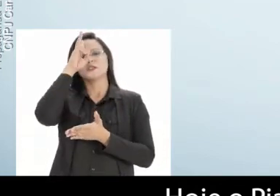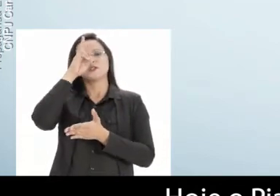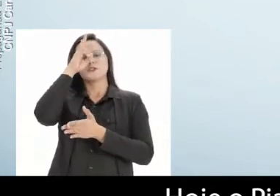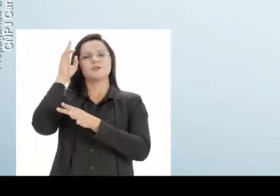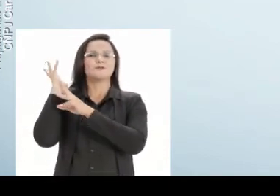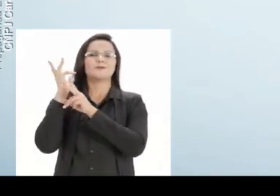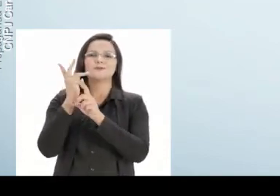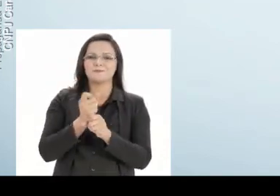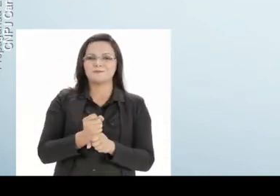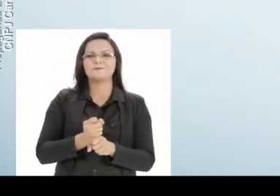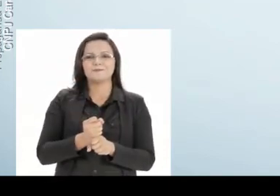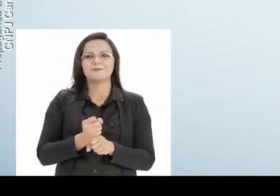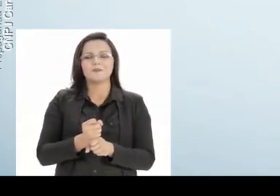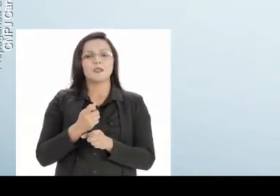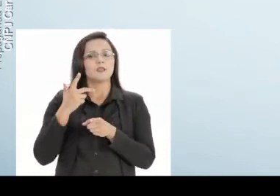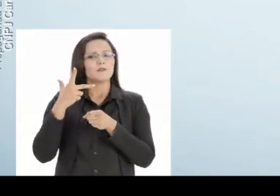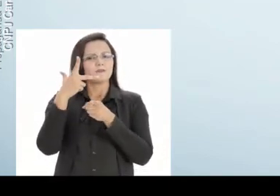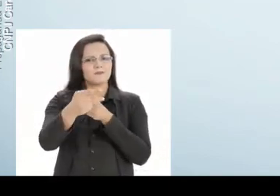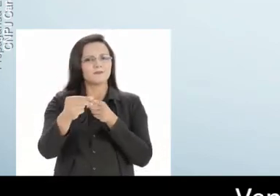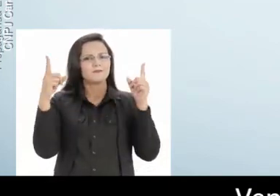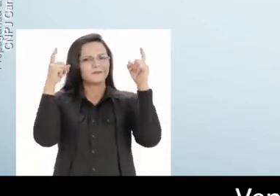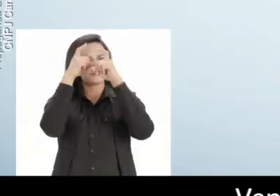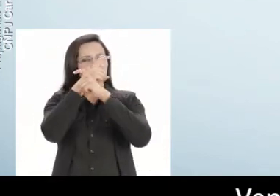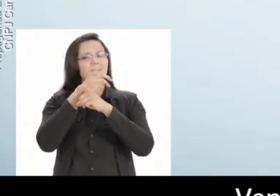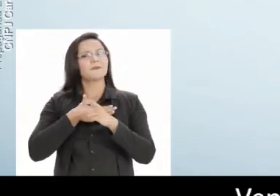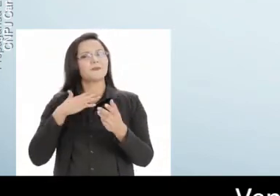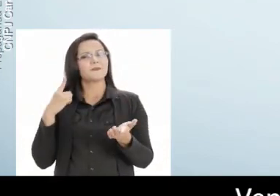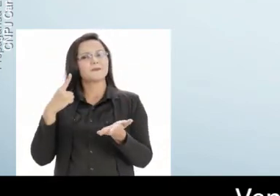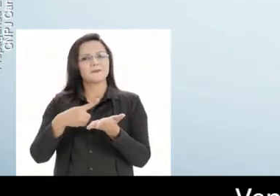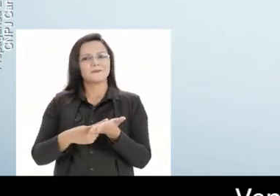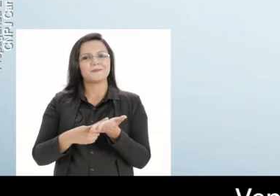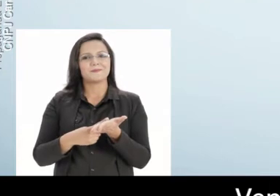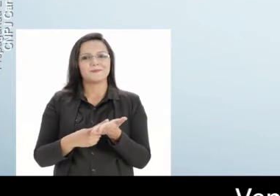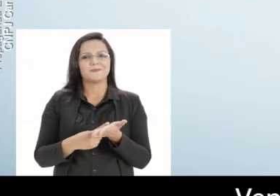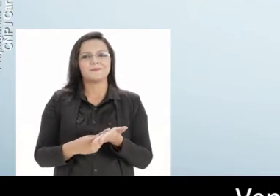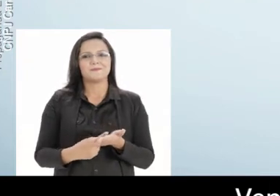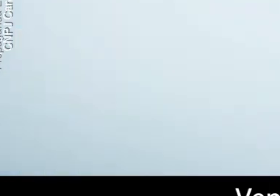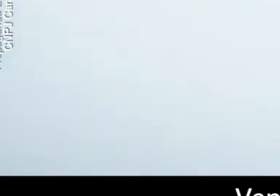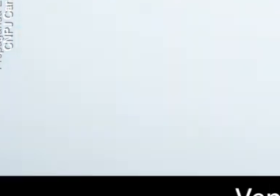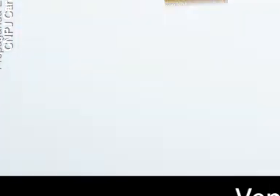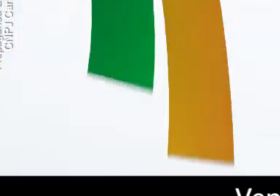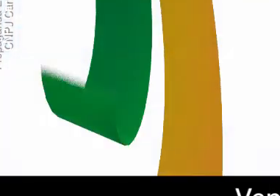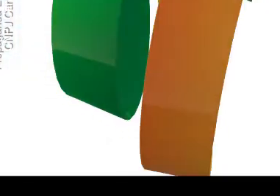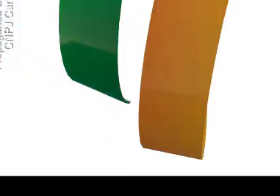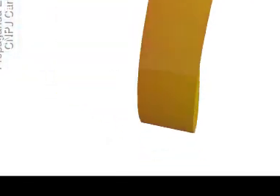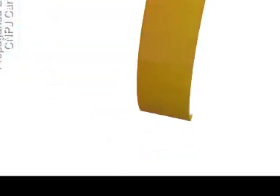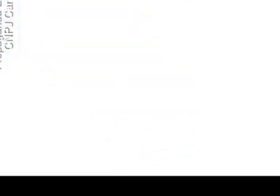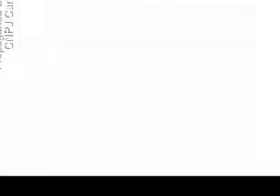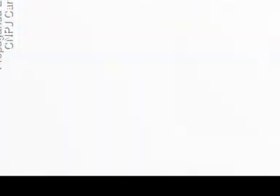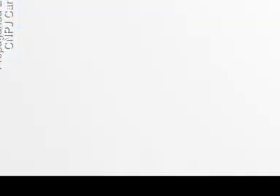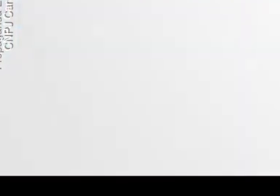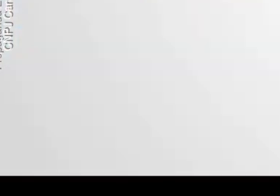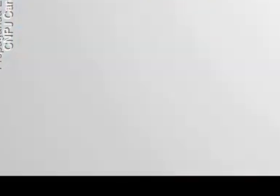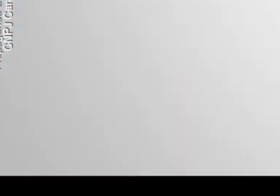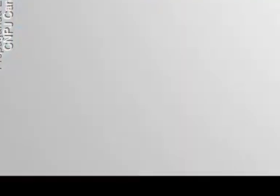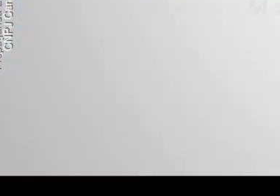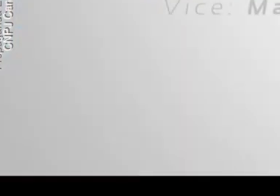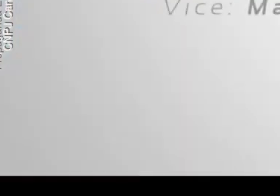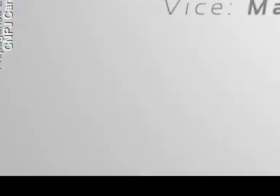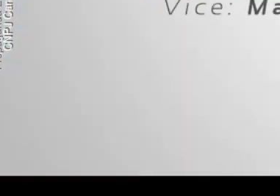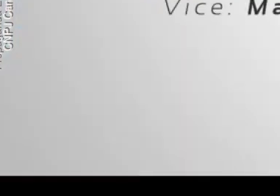investimentos da sua história nessas áreas. Vencer desafios, este é meu compromisso. Música